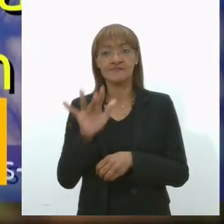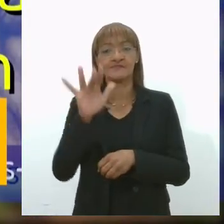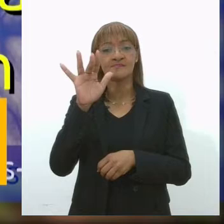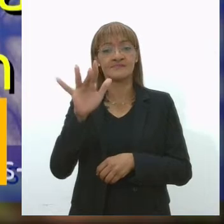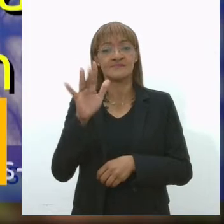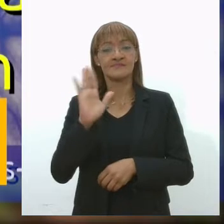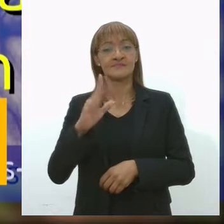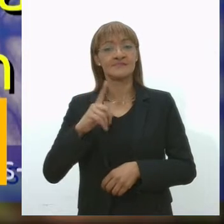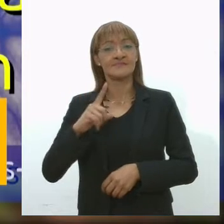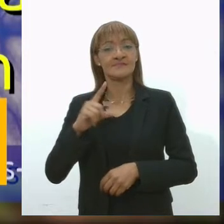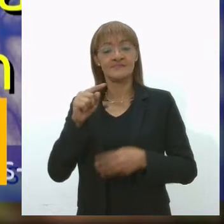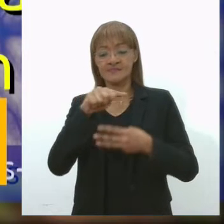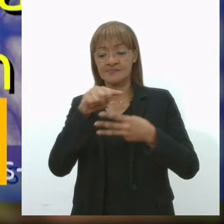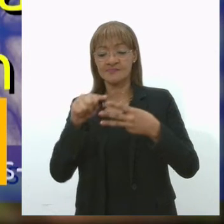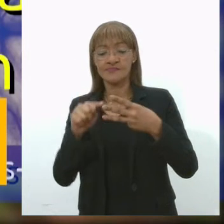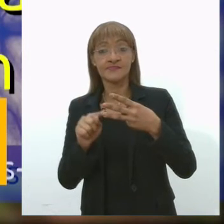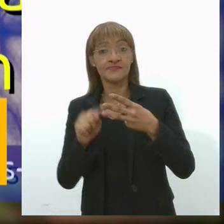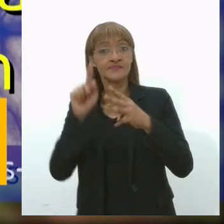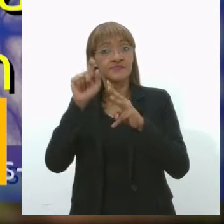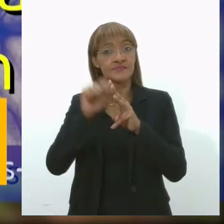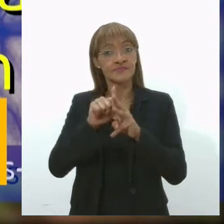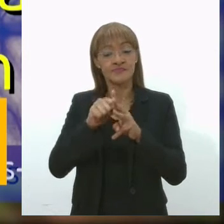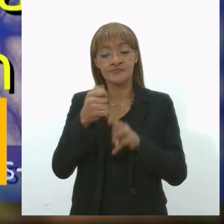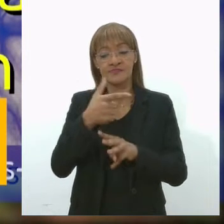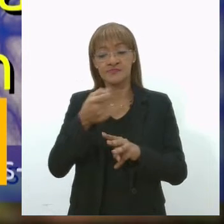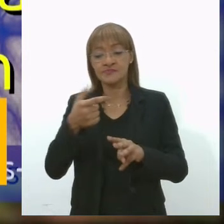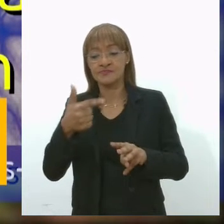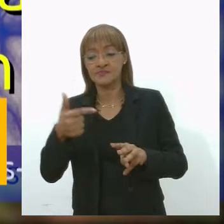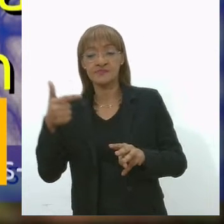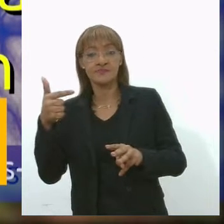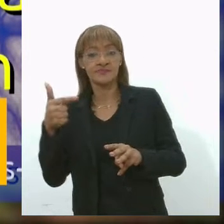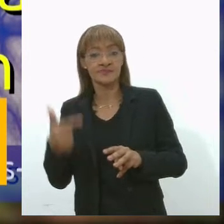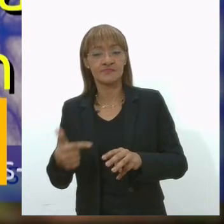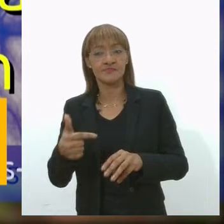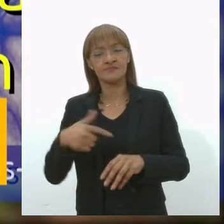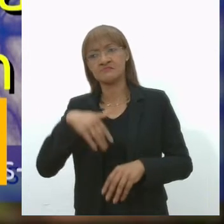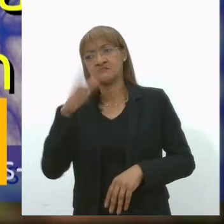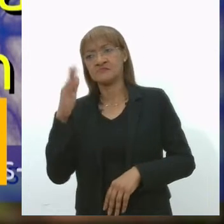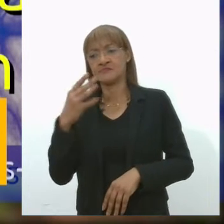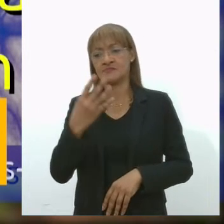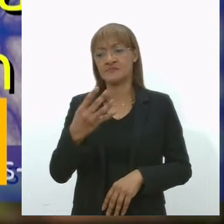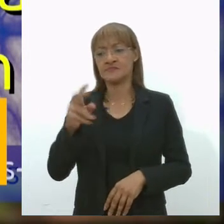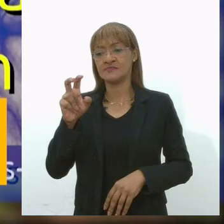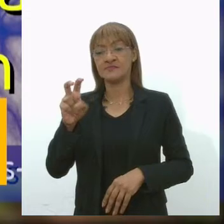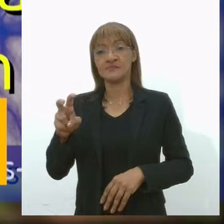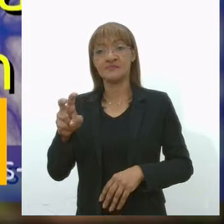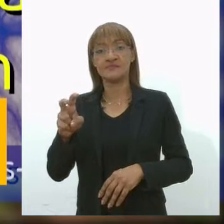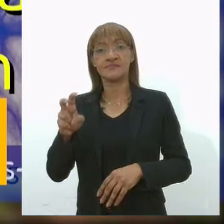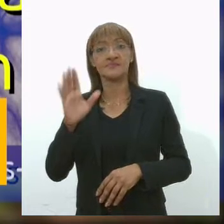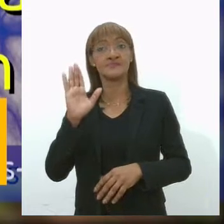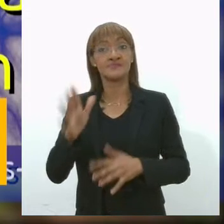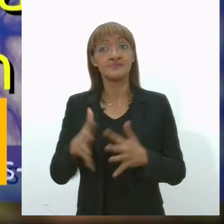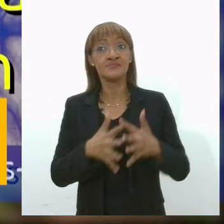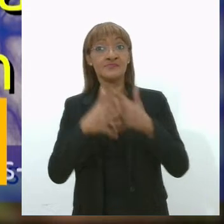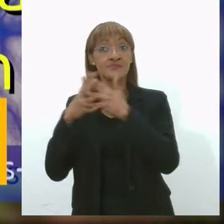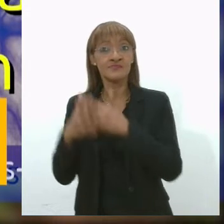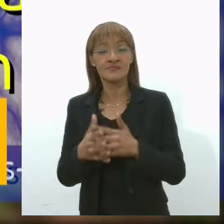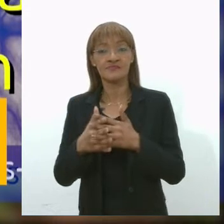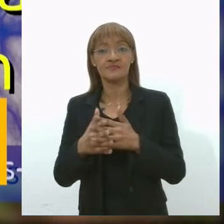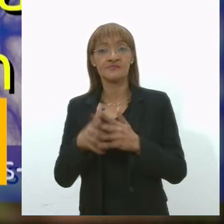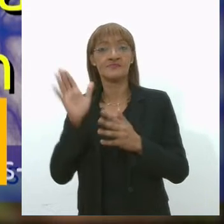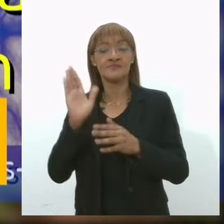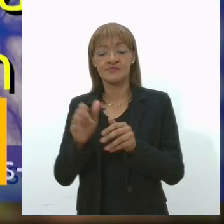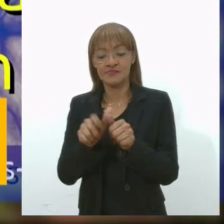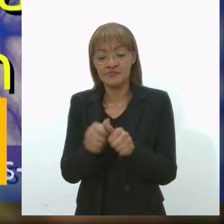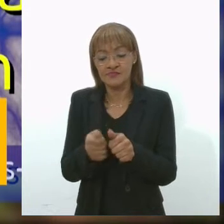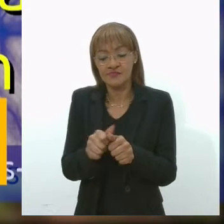nos três primeiros meses de 2022, a produção foi de mais de 45 toneladas de amendoim. Em 2021, durante todo